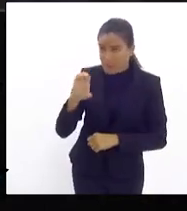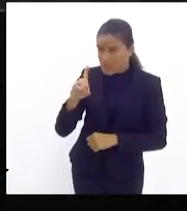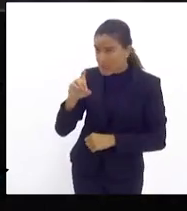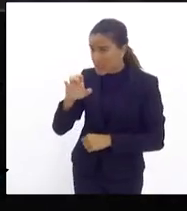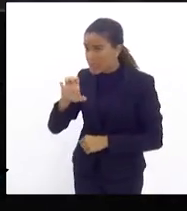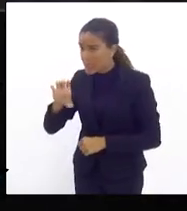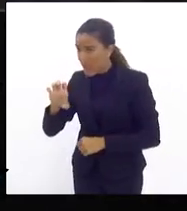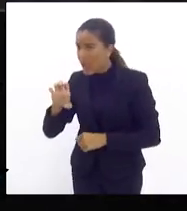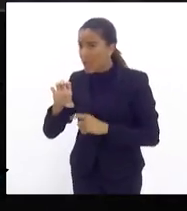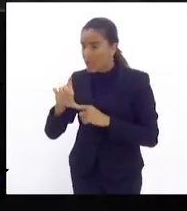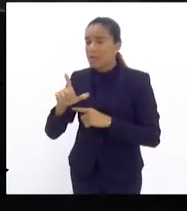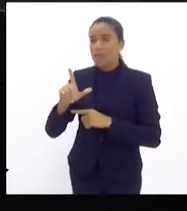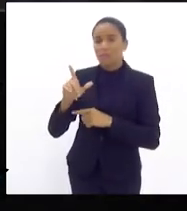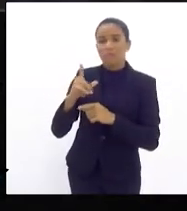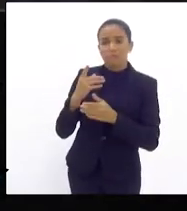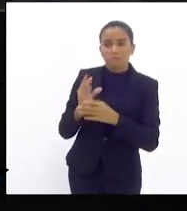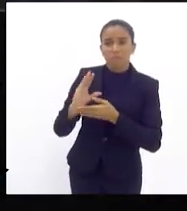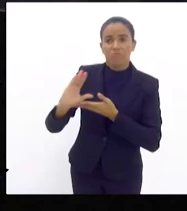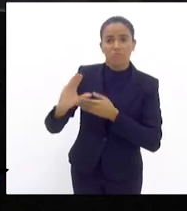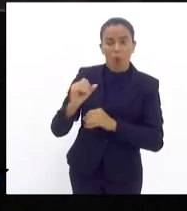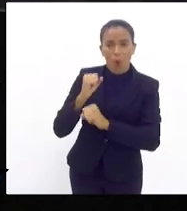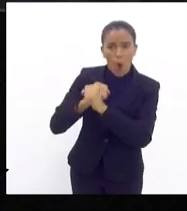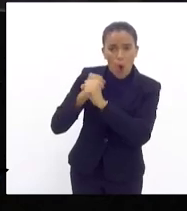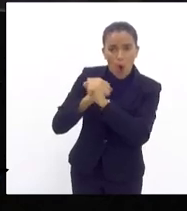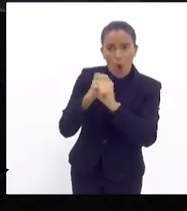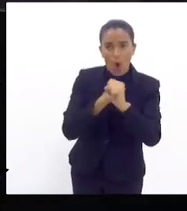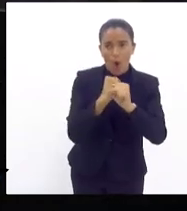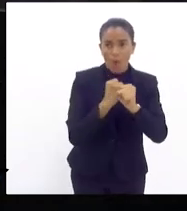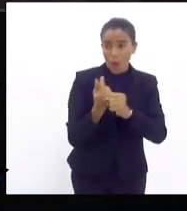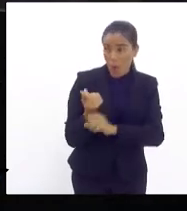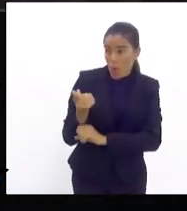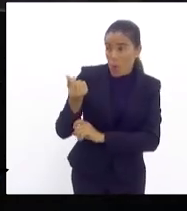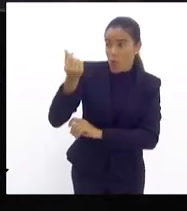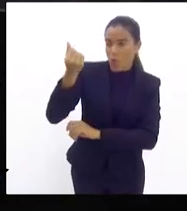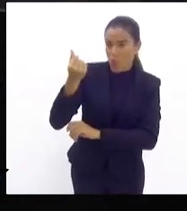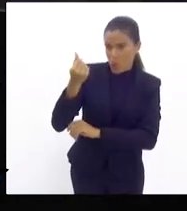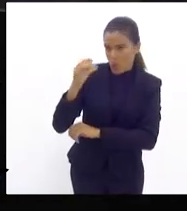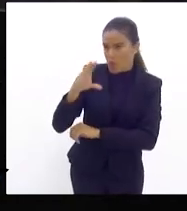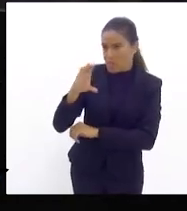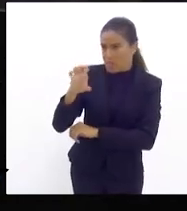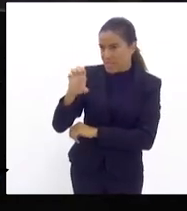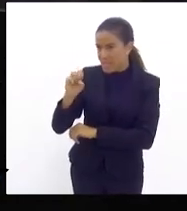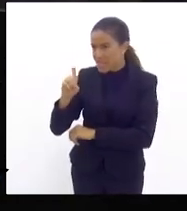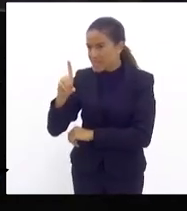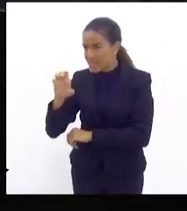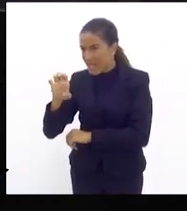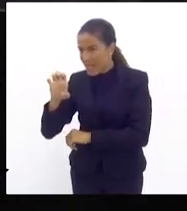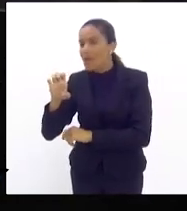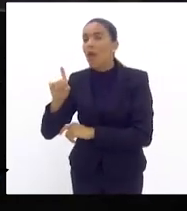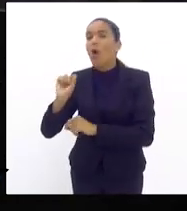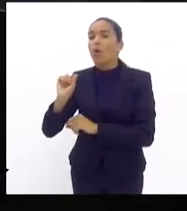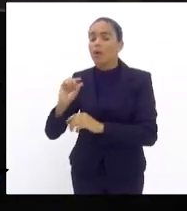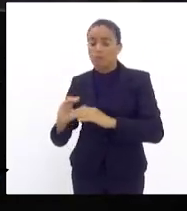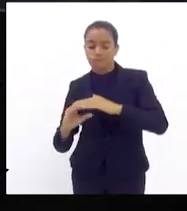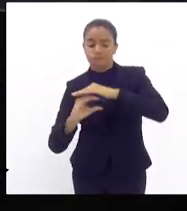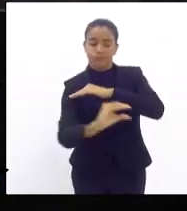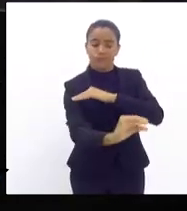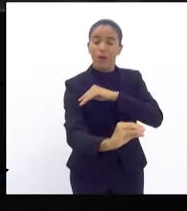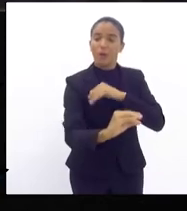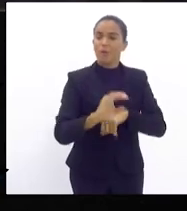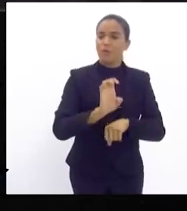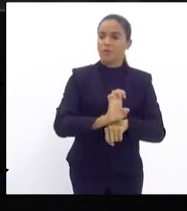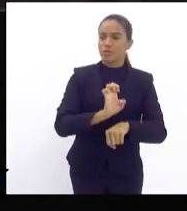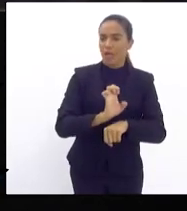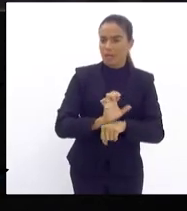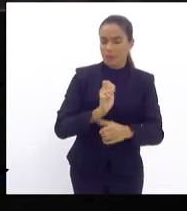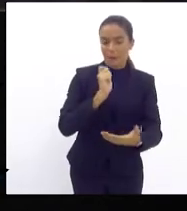o lucro da CEDAI não era investido na CEDAI o lucro da CEDAI era investido aonde? era investido no caixa do Tesouro do Estado para fazer